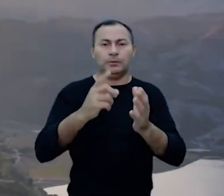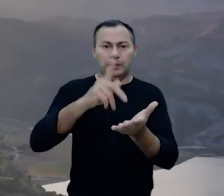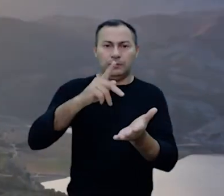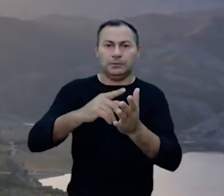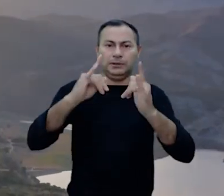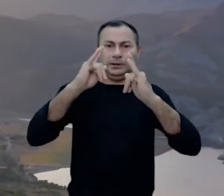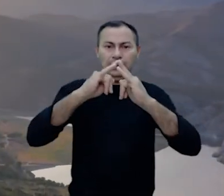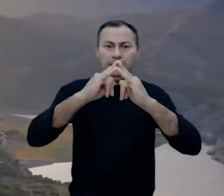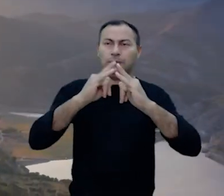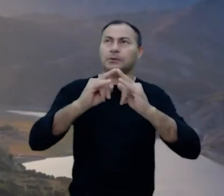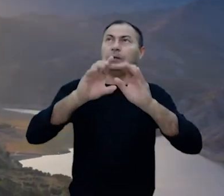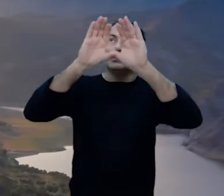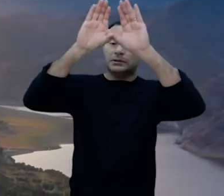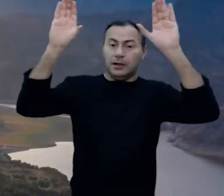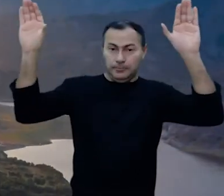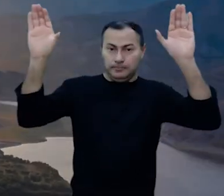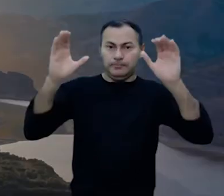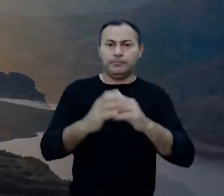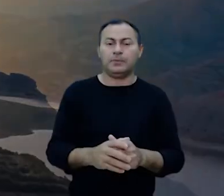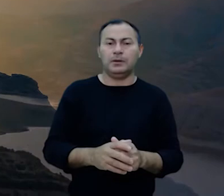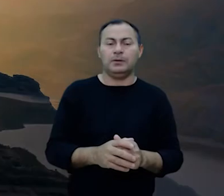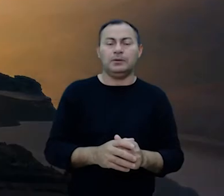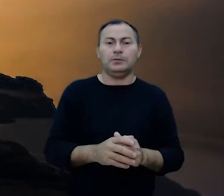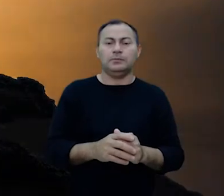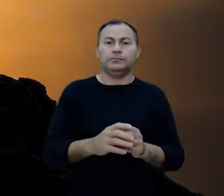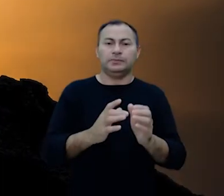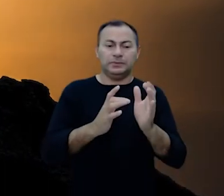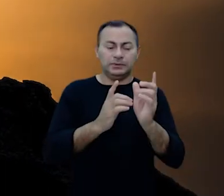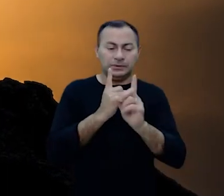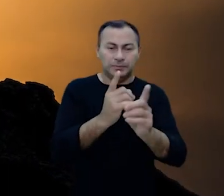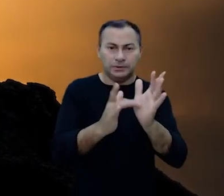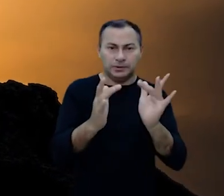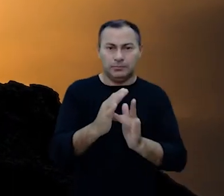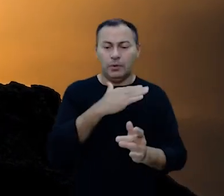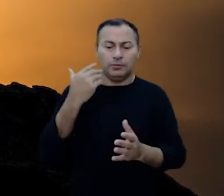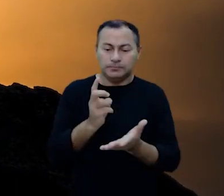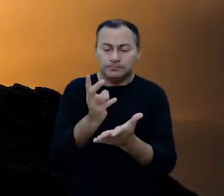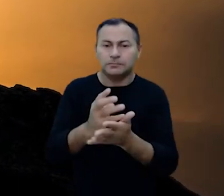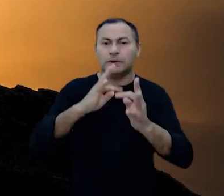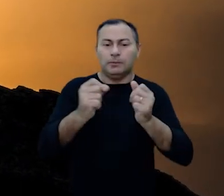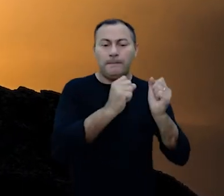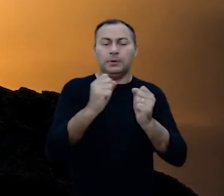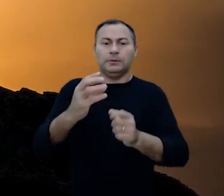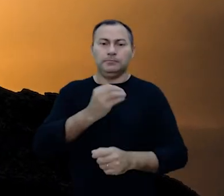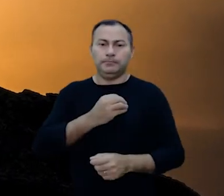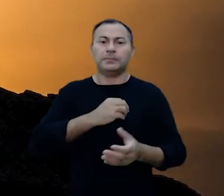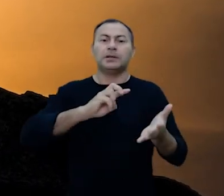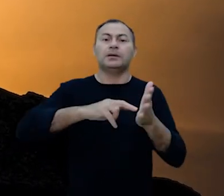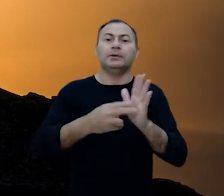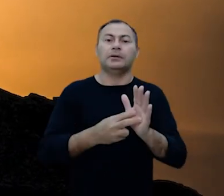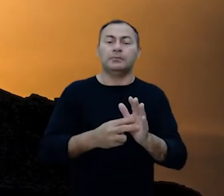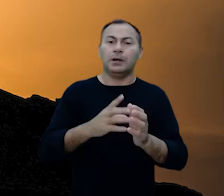cópia do rei ao templo que está nos céus. O Senhor Jesus morreu por todos livrando-nos para sempre do poder dos